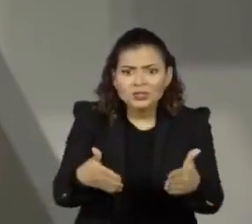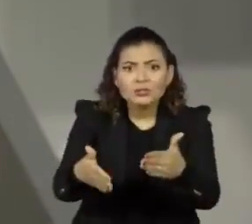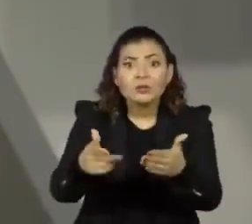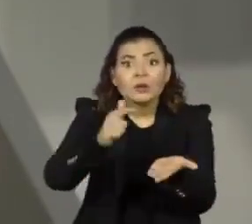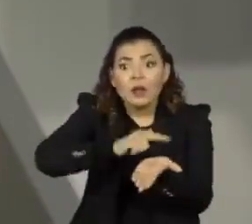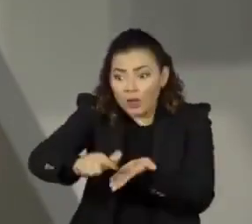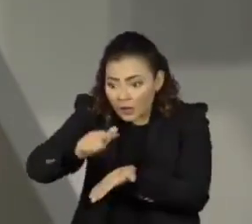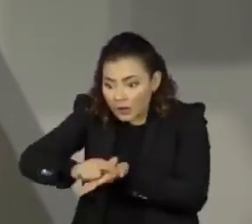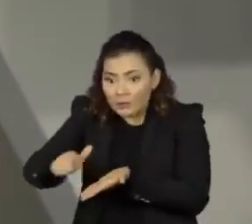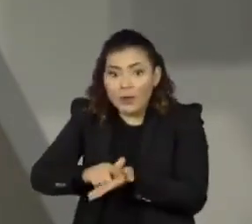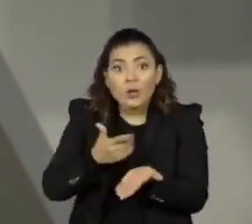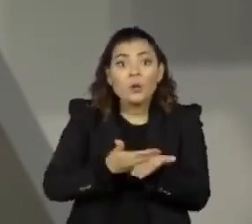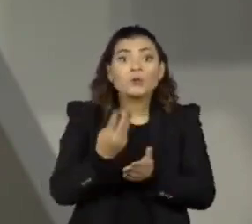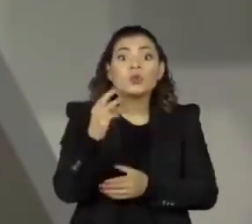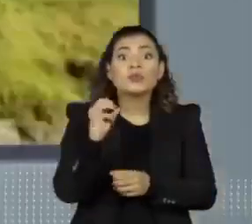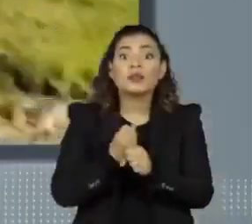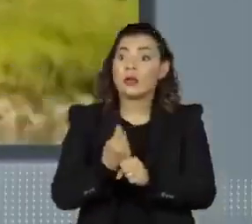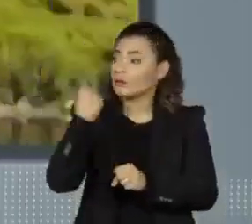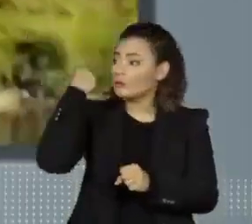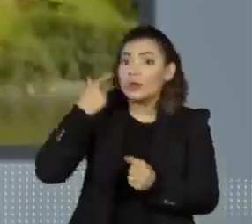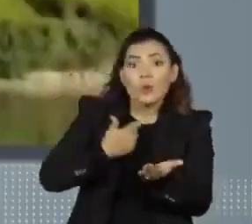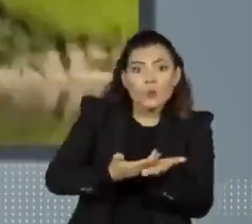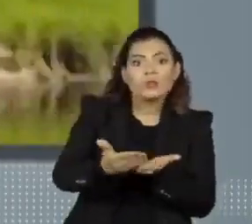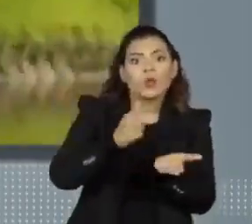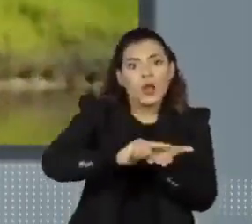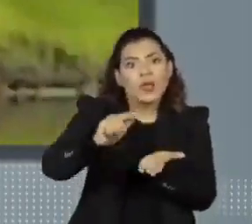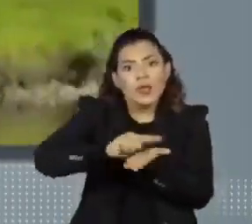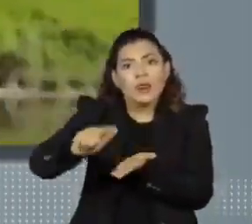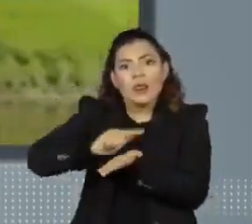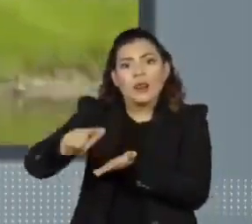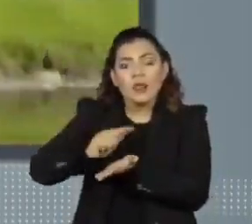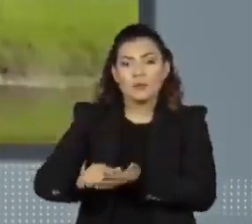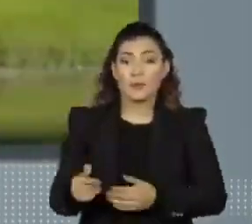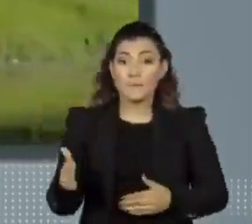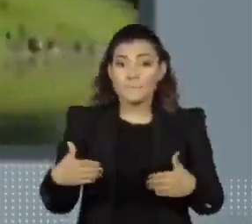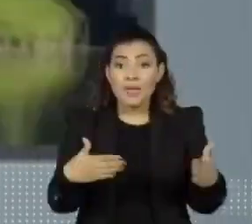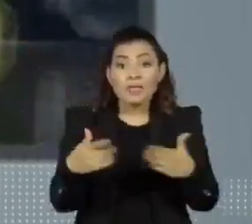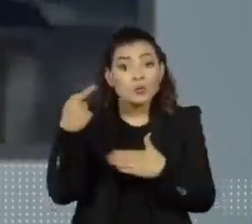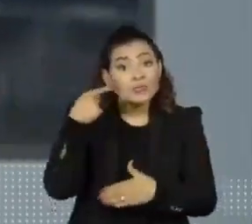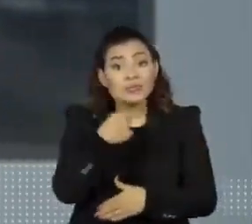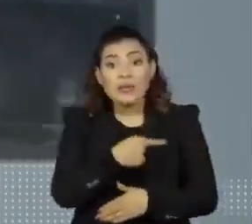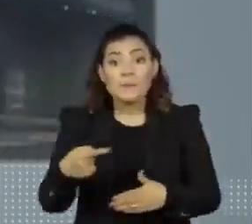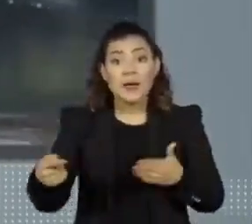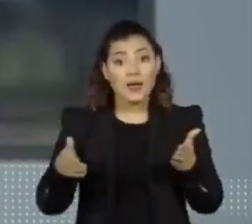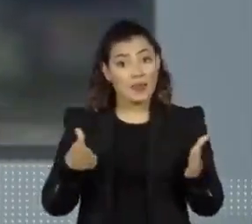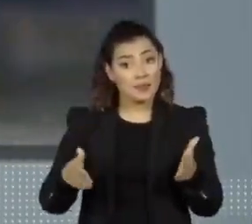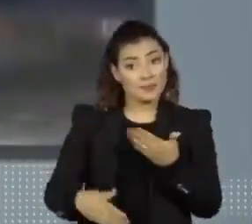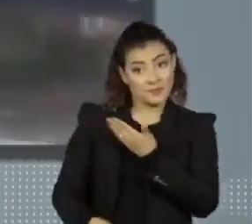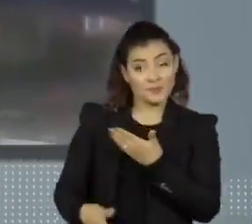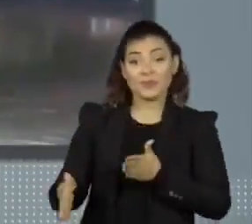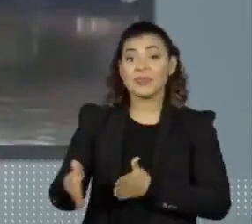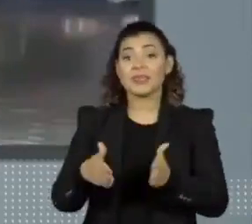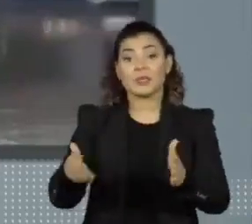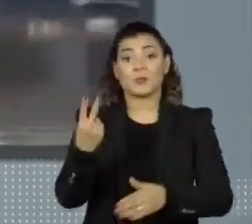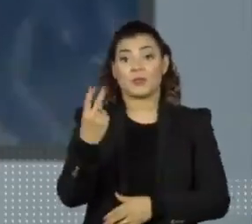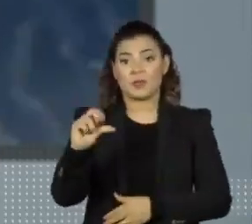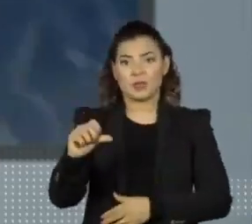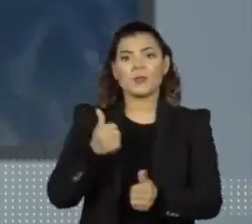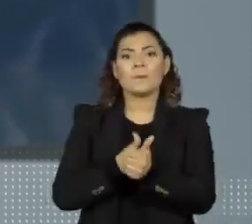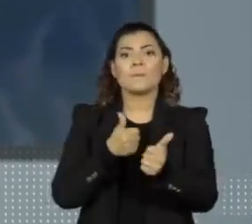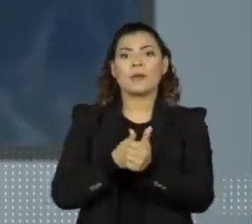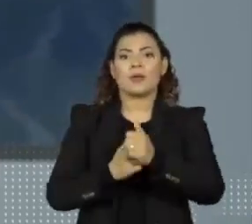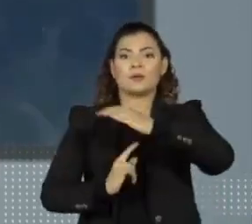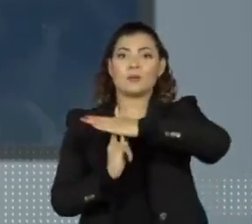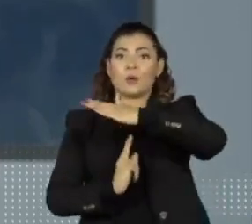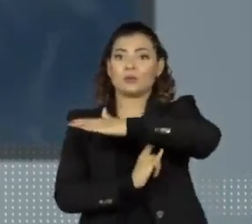despoluição dos rios que começou há 30 anos. Os peixes foram vistos esta semana às margens do rio Pinheiros, na altura da ponte